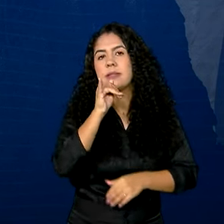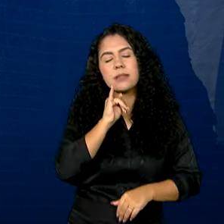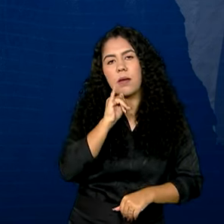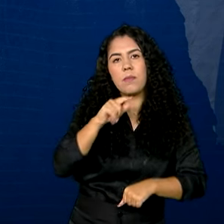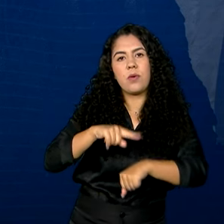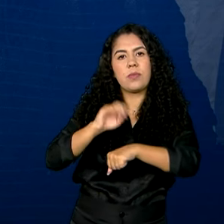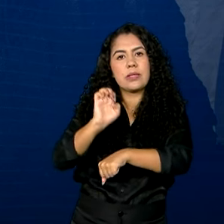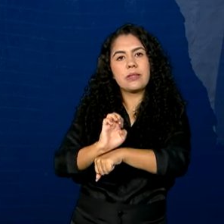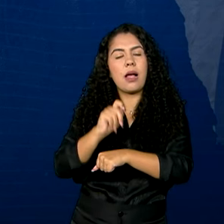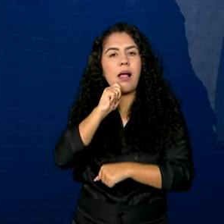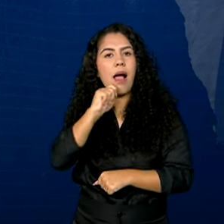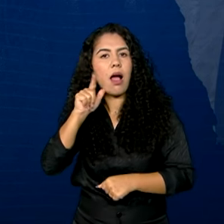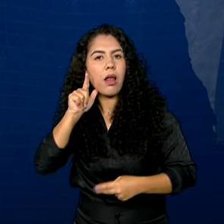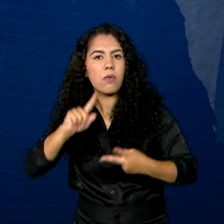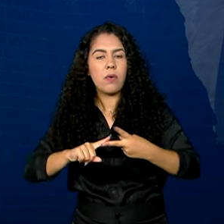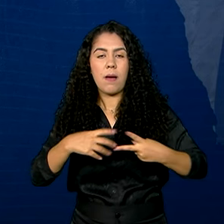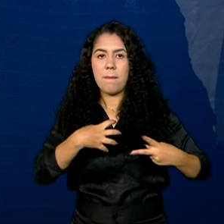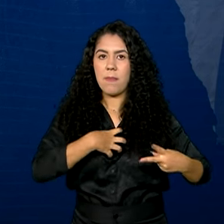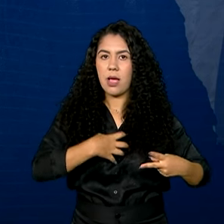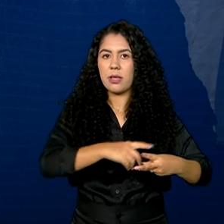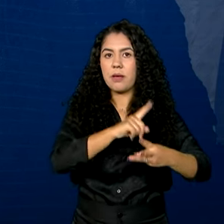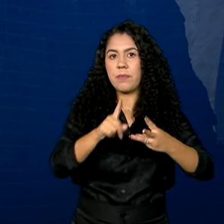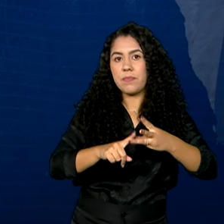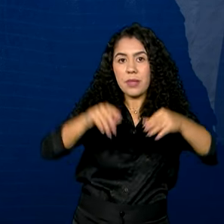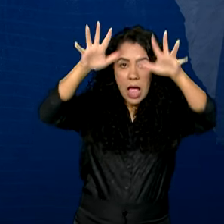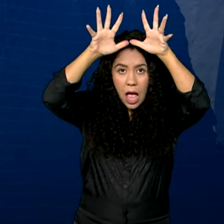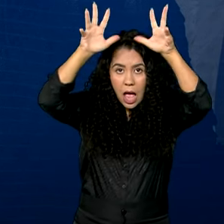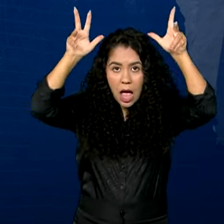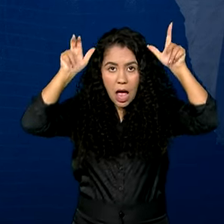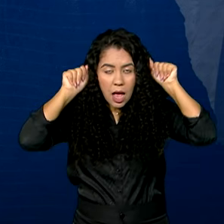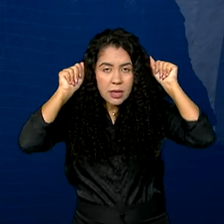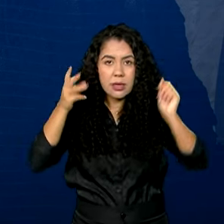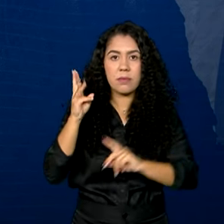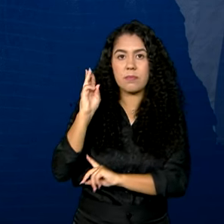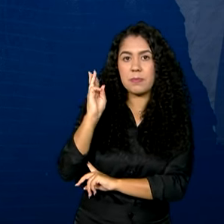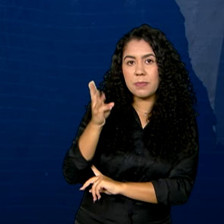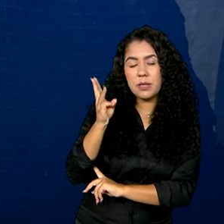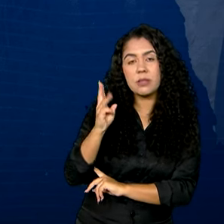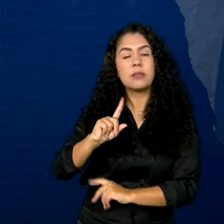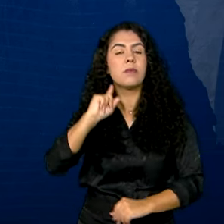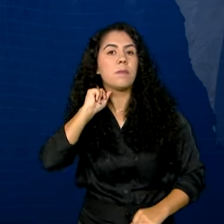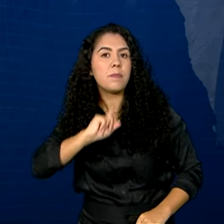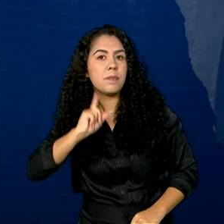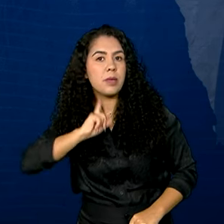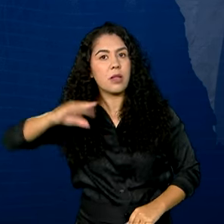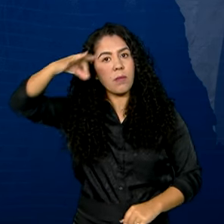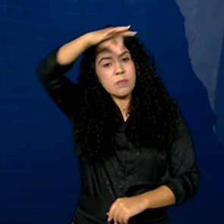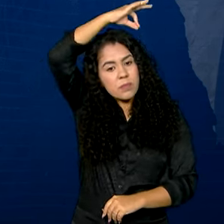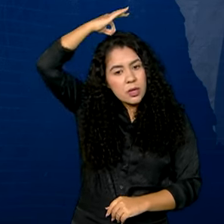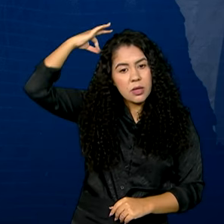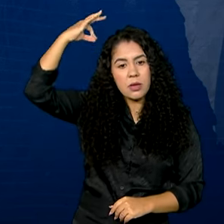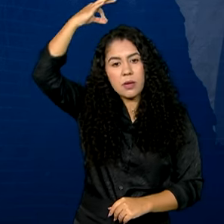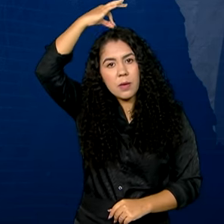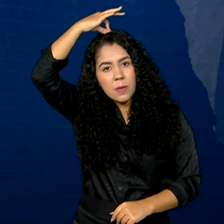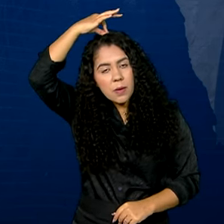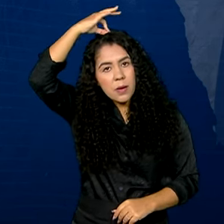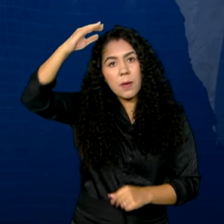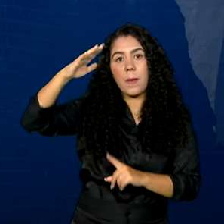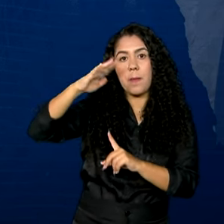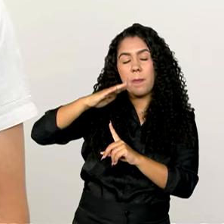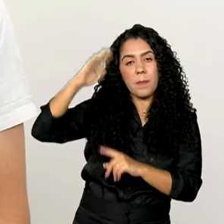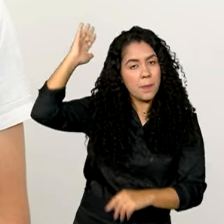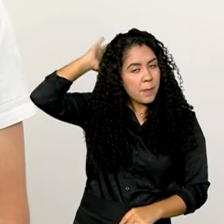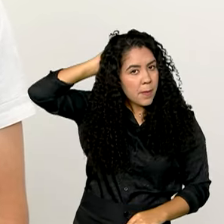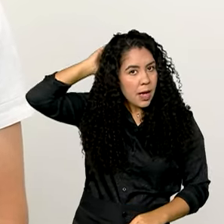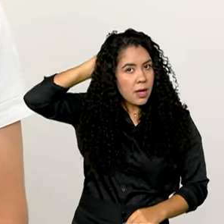Alagoas, Bahia, Acre, Maranhão, Minas Gerais, Espírito Santo, Pernambuco, Pará e Mato